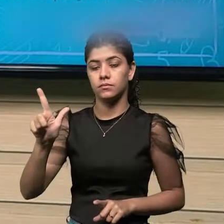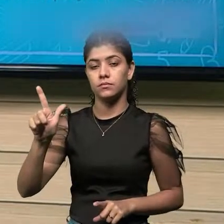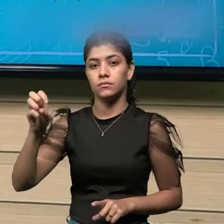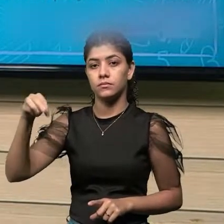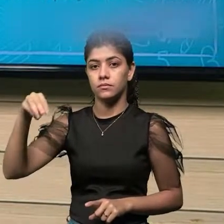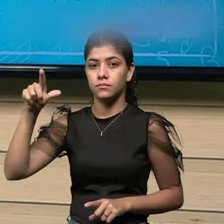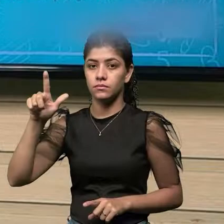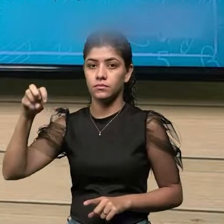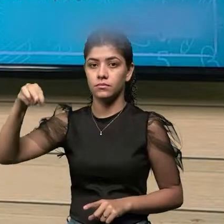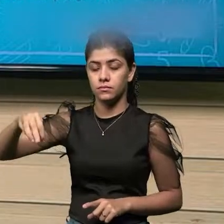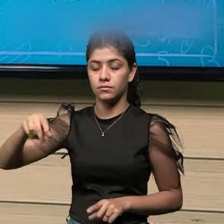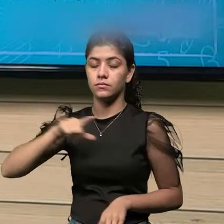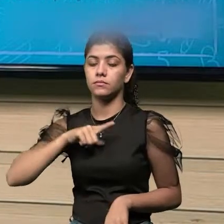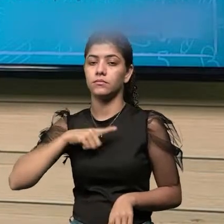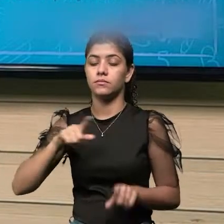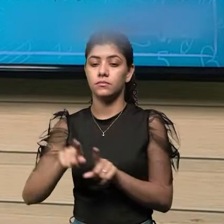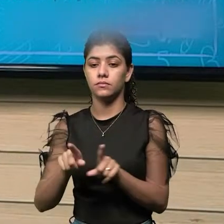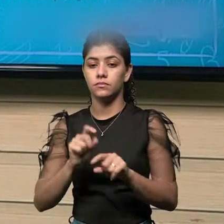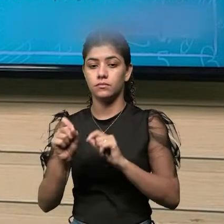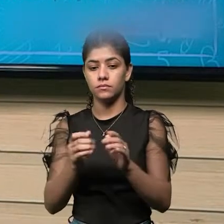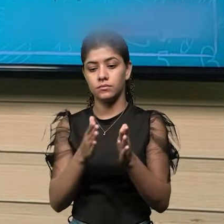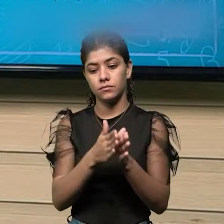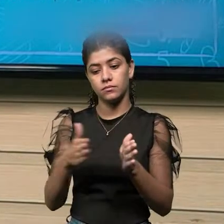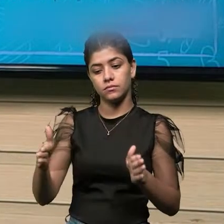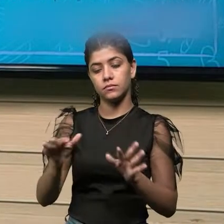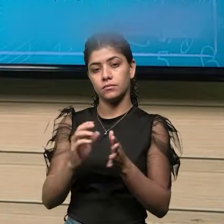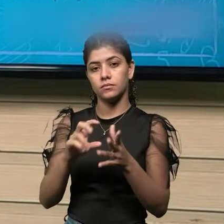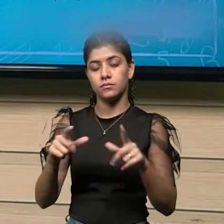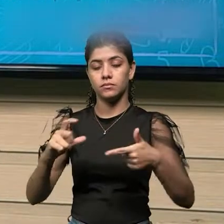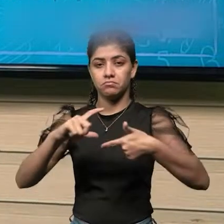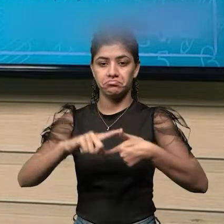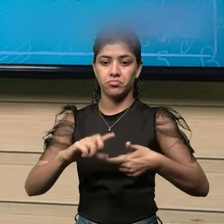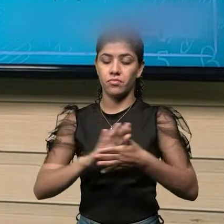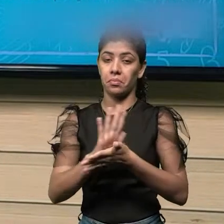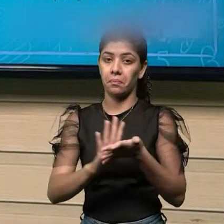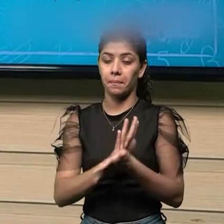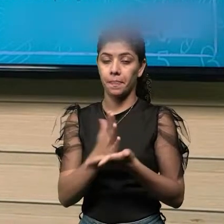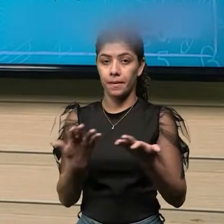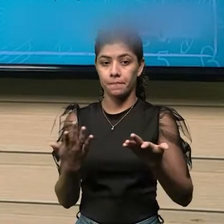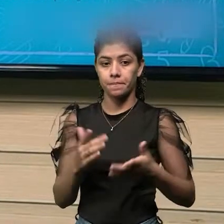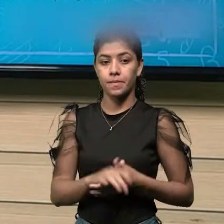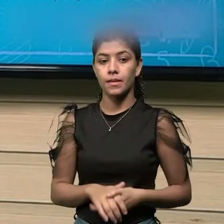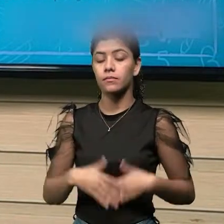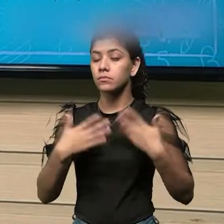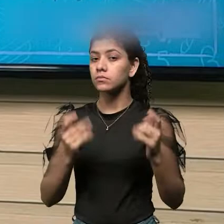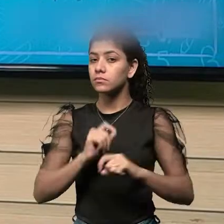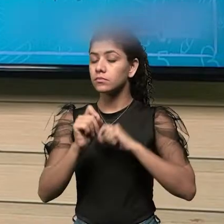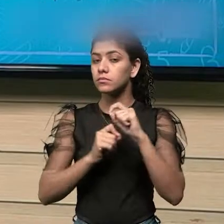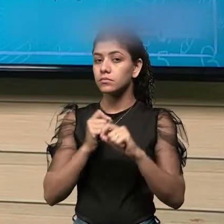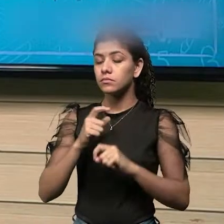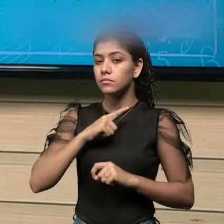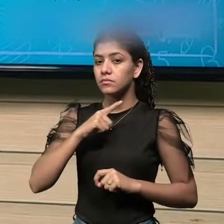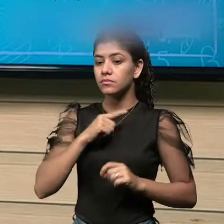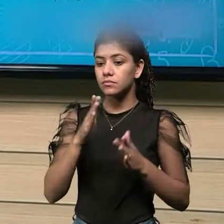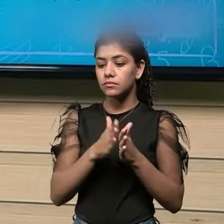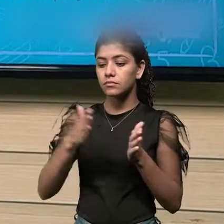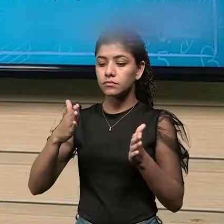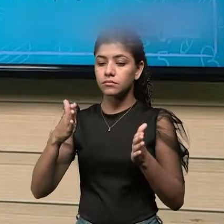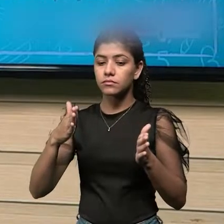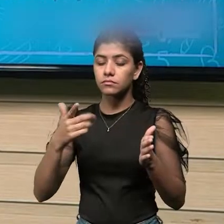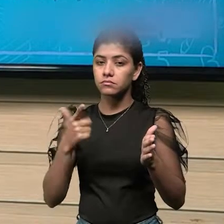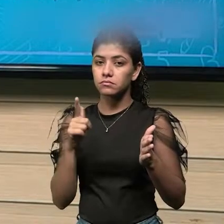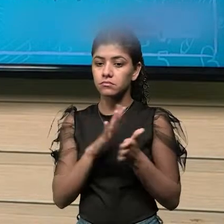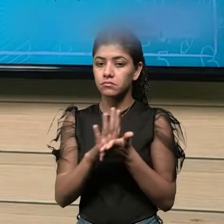tem ainda os espaços vazios, sem unidade nenhuma. Então, todo aquele espaço, ele também é